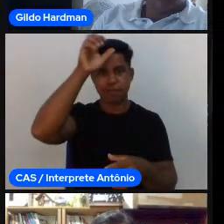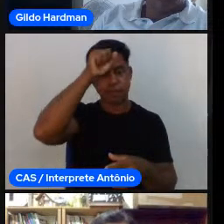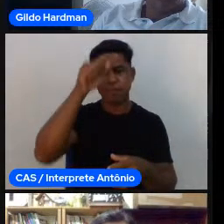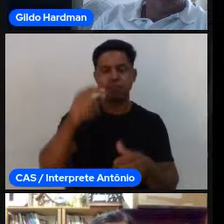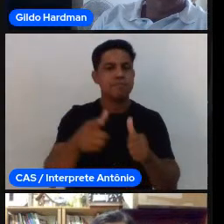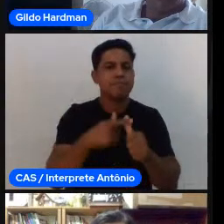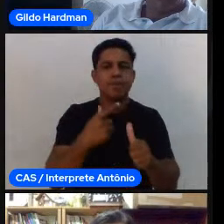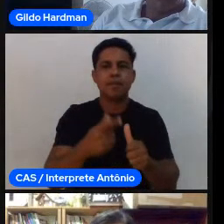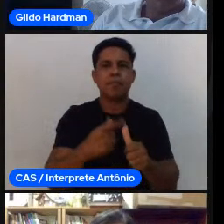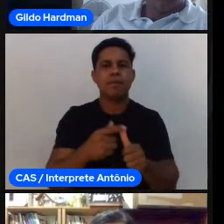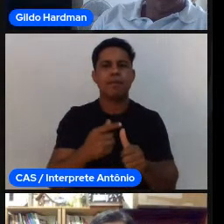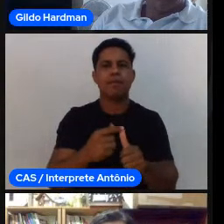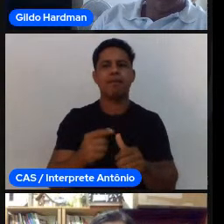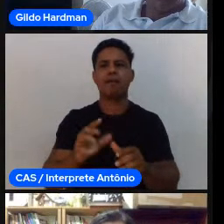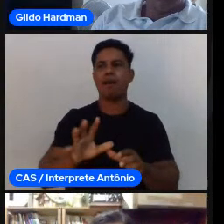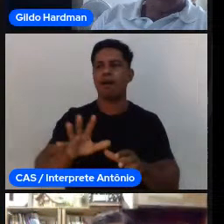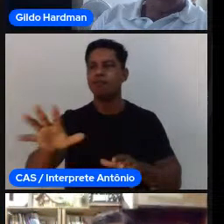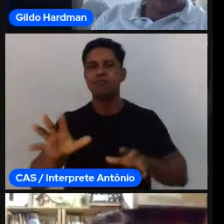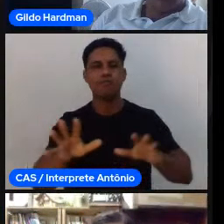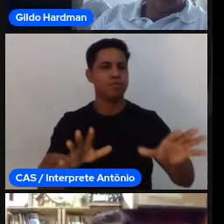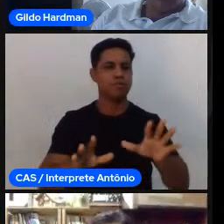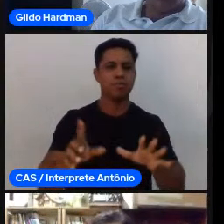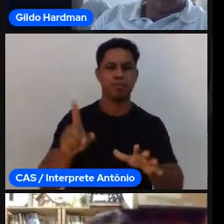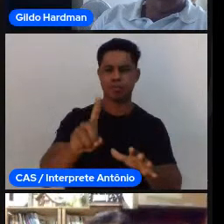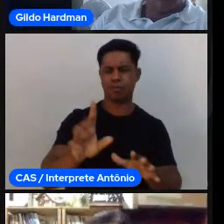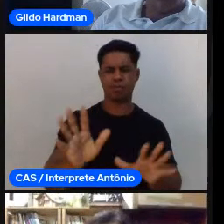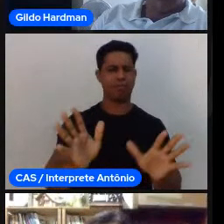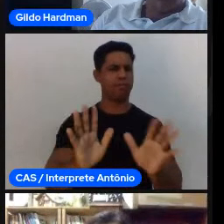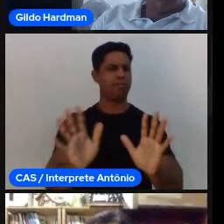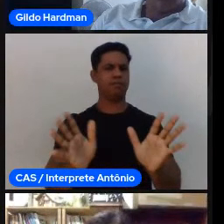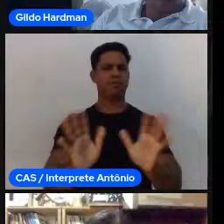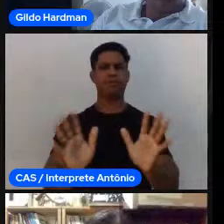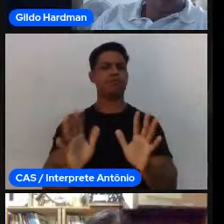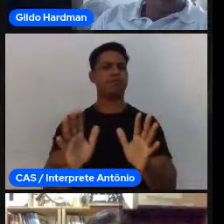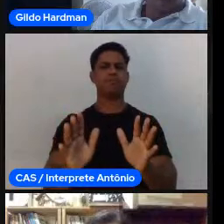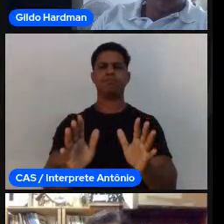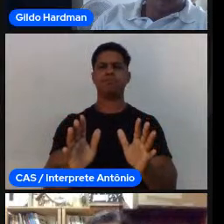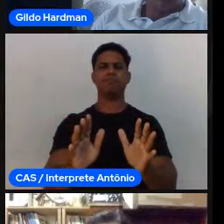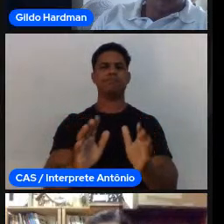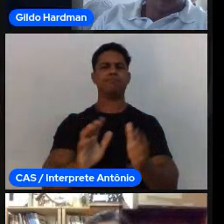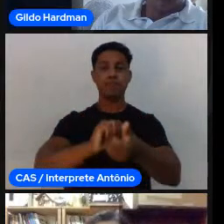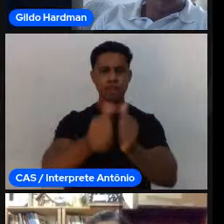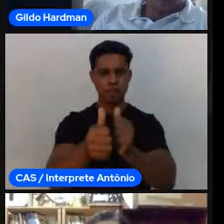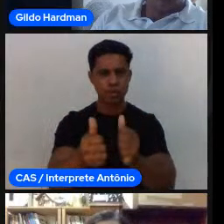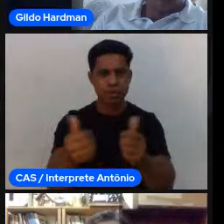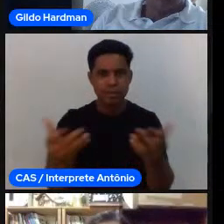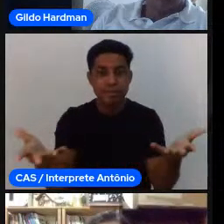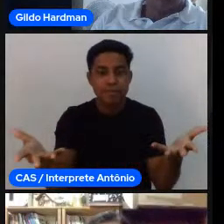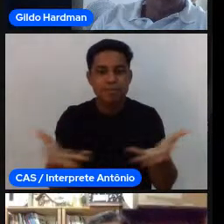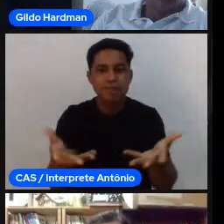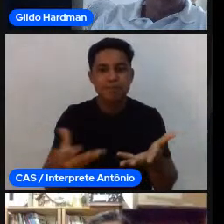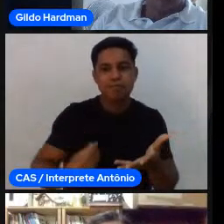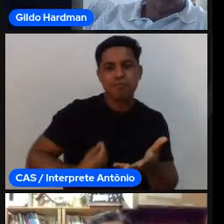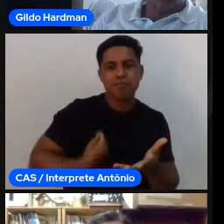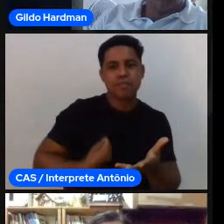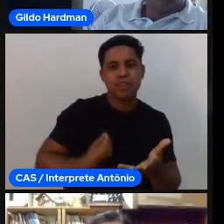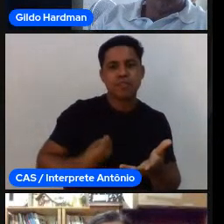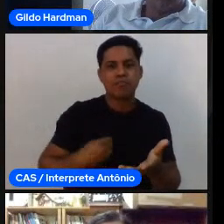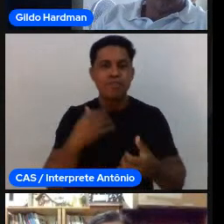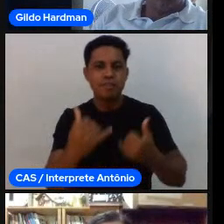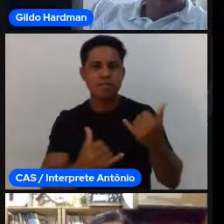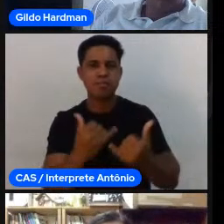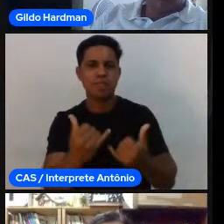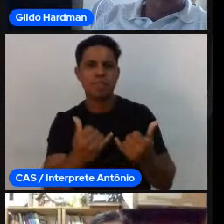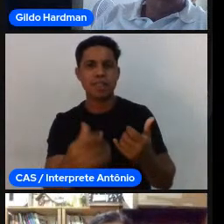é jogando que eu posso aprender esses movimentos melhor, porque eles estarão contextualizados na dinâmica, na